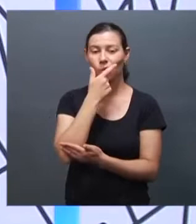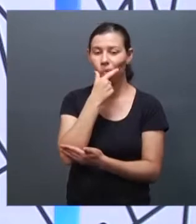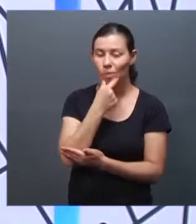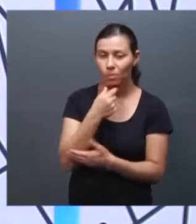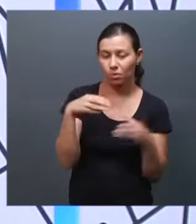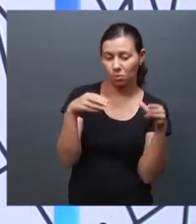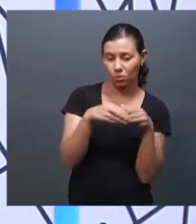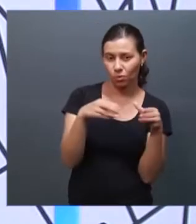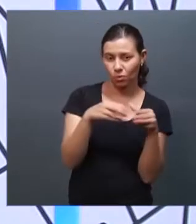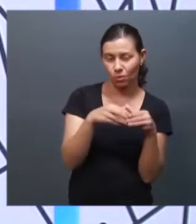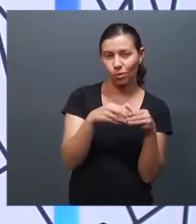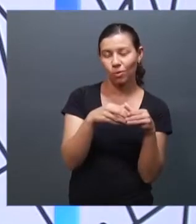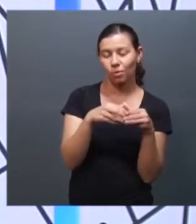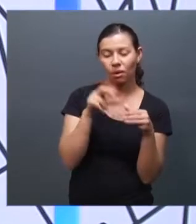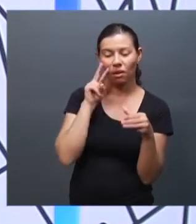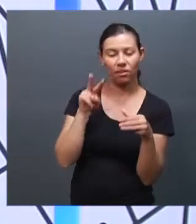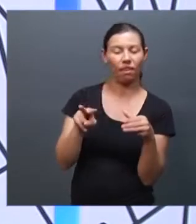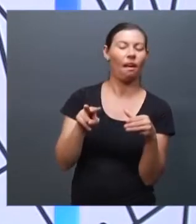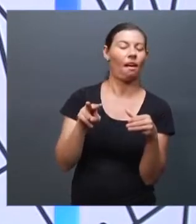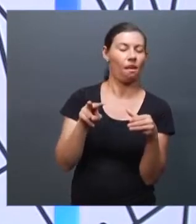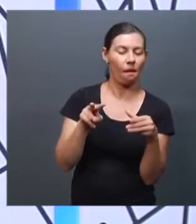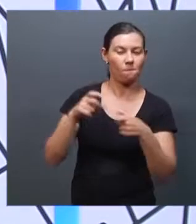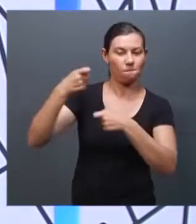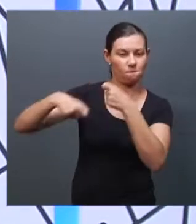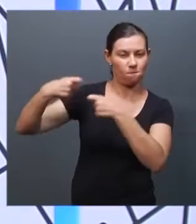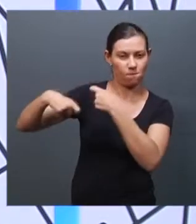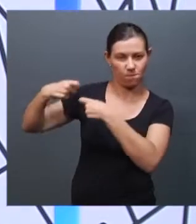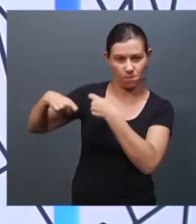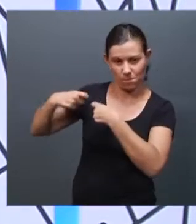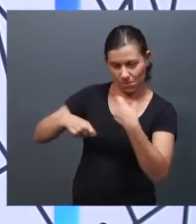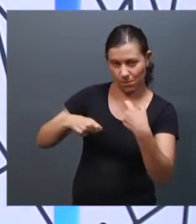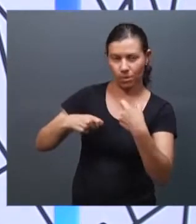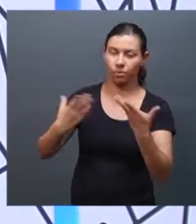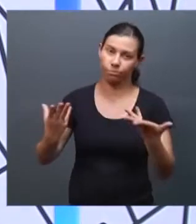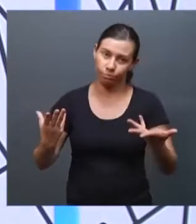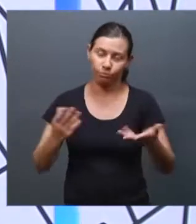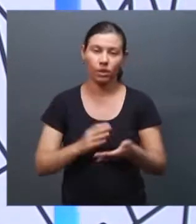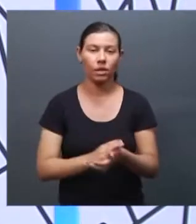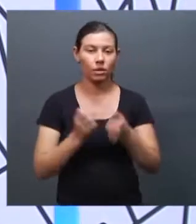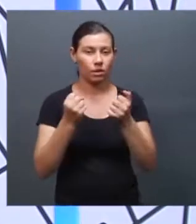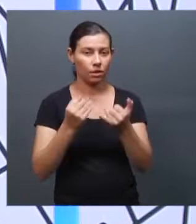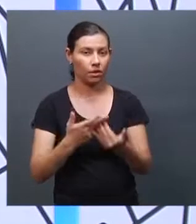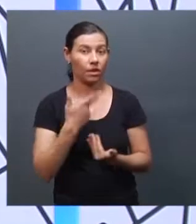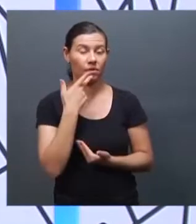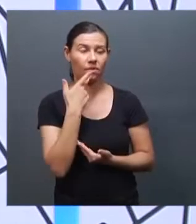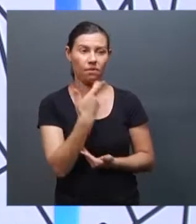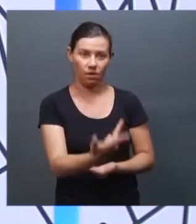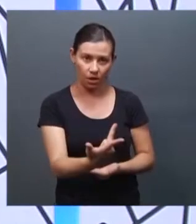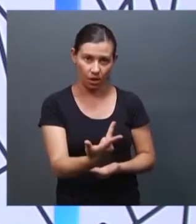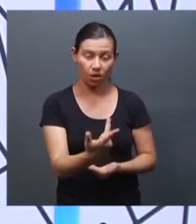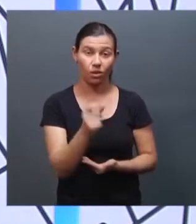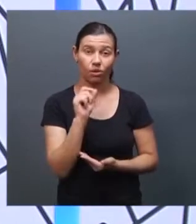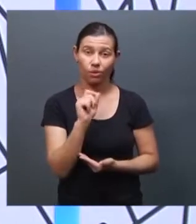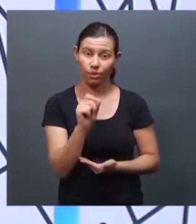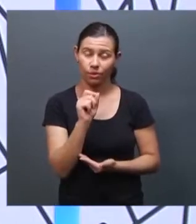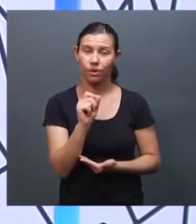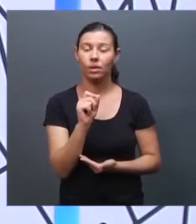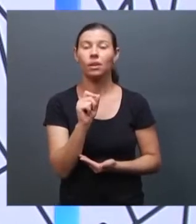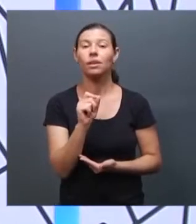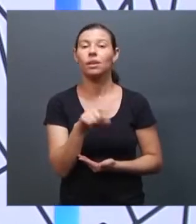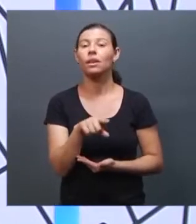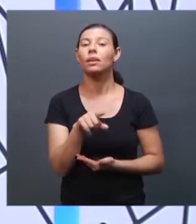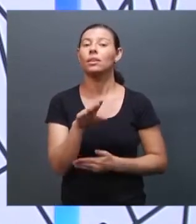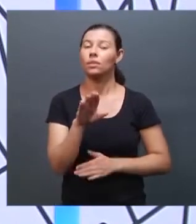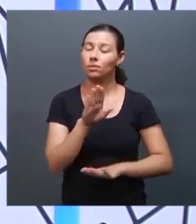consideram que a fala não tem efeito, mas a fala produz muito efeito na